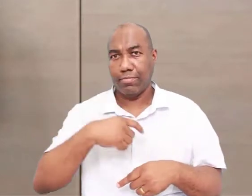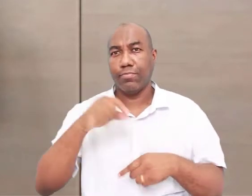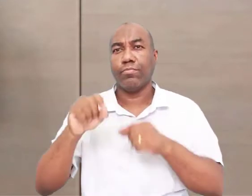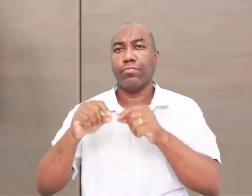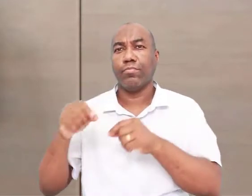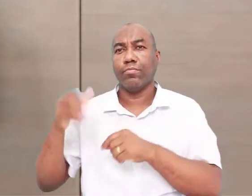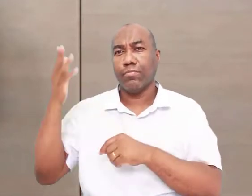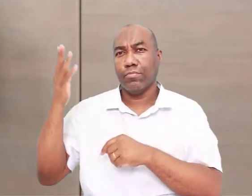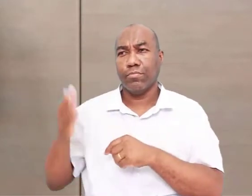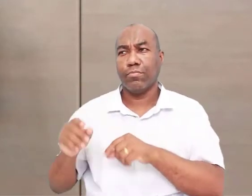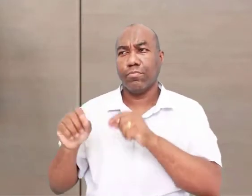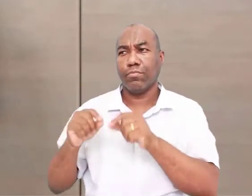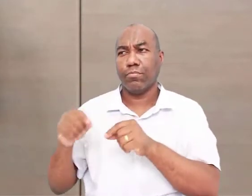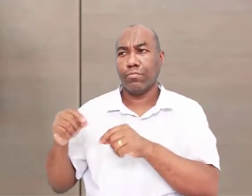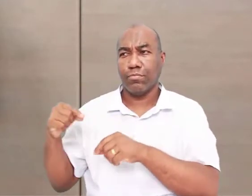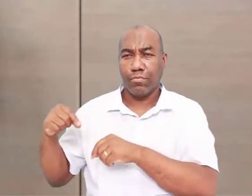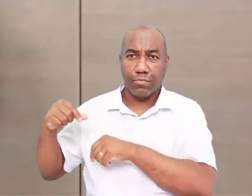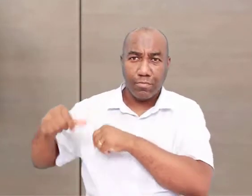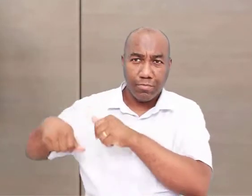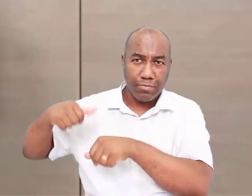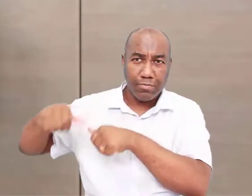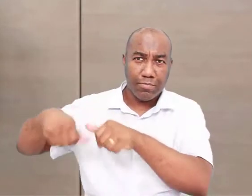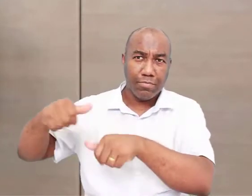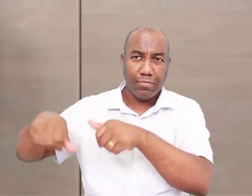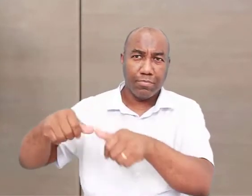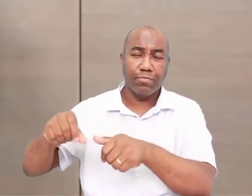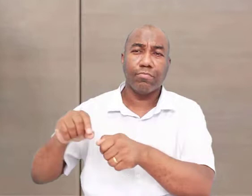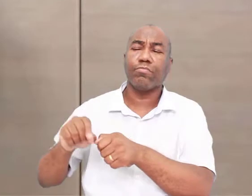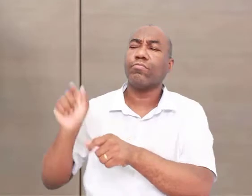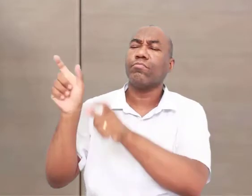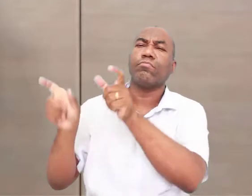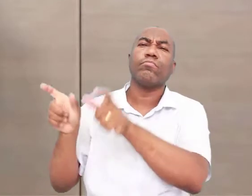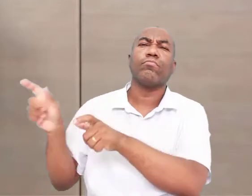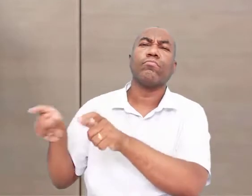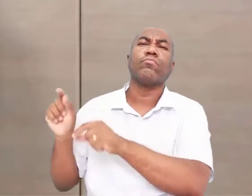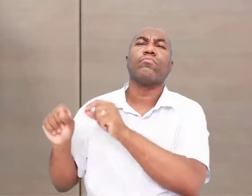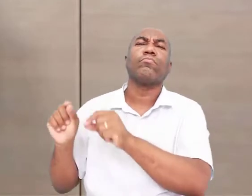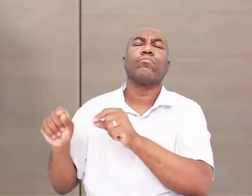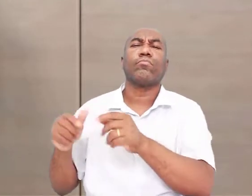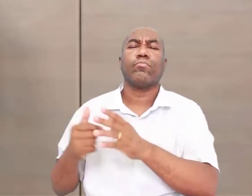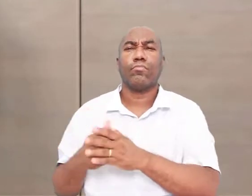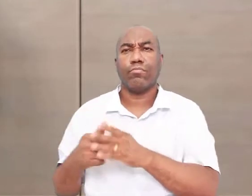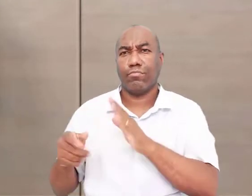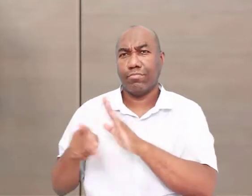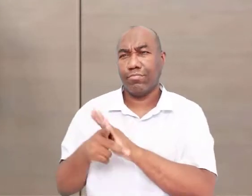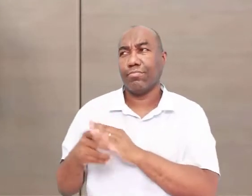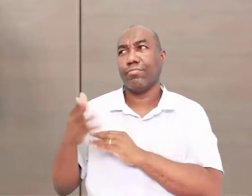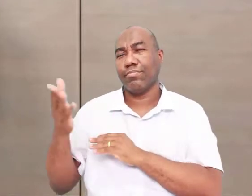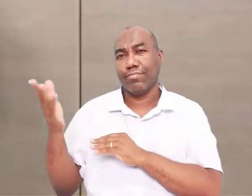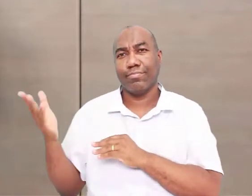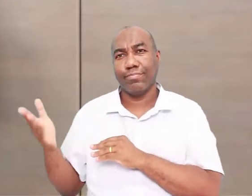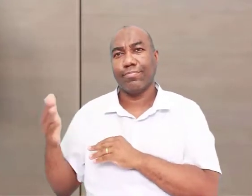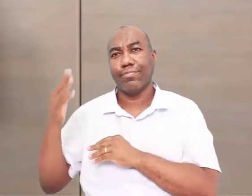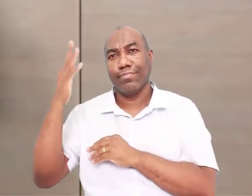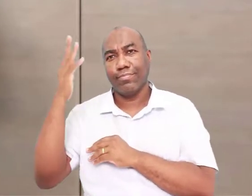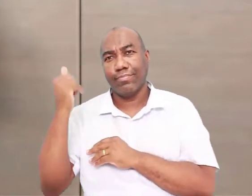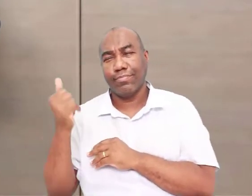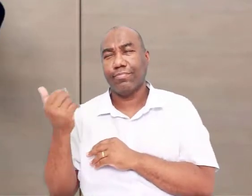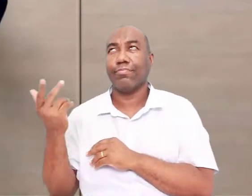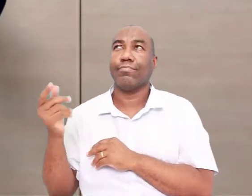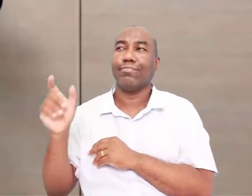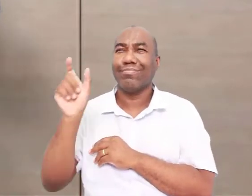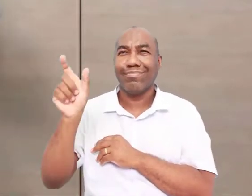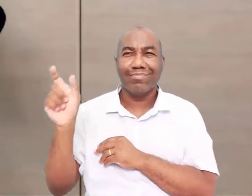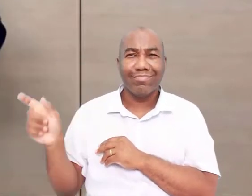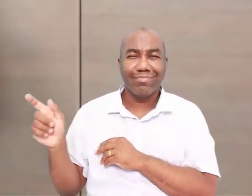chamado Ramiptecus. Esse Ramiptecus teria dado origem a um ser que